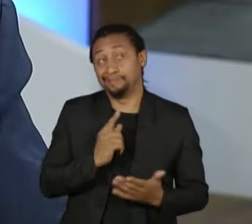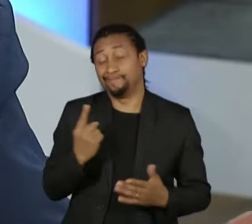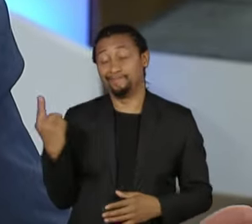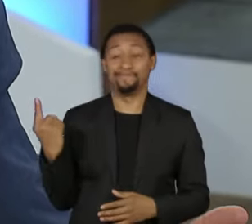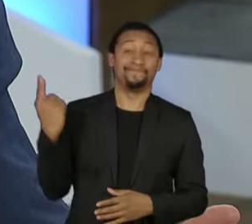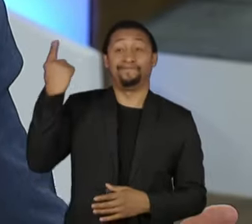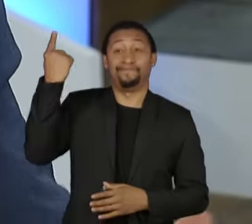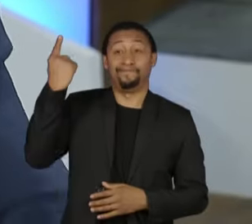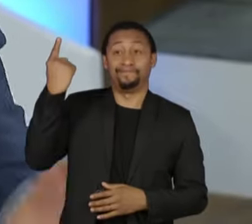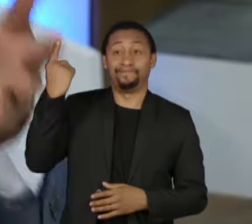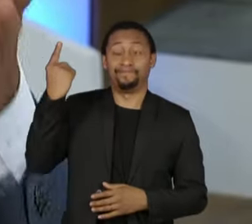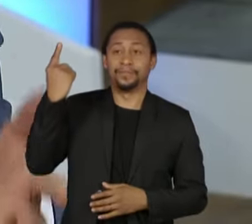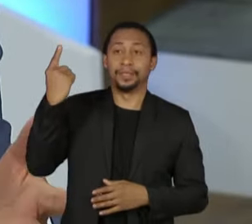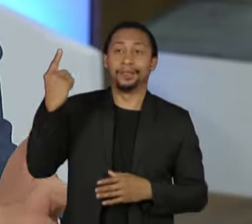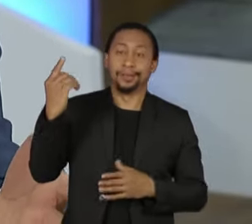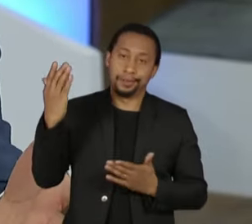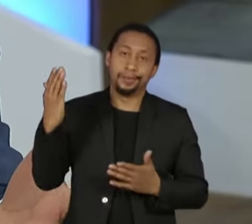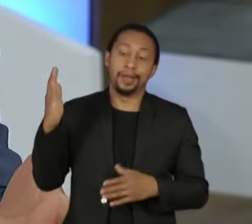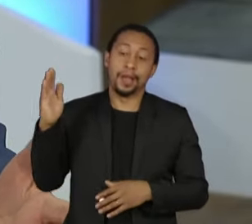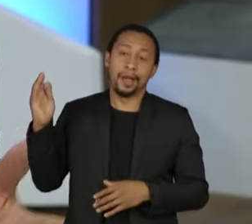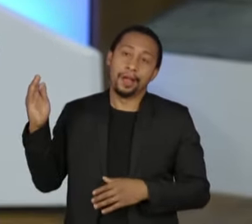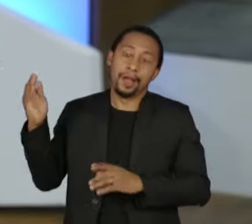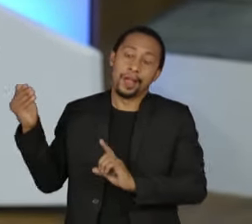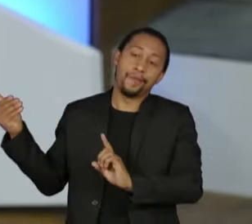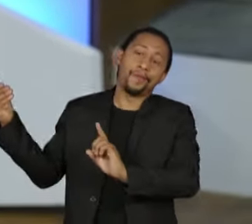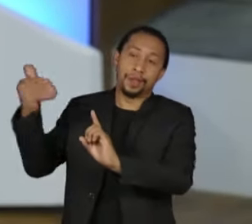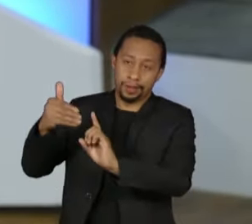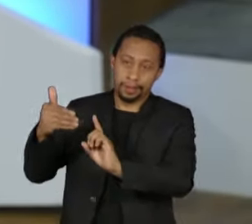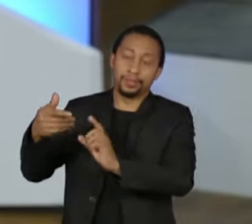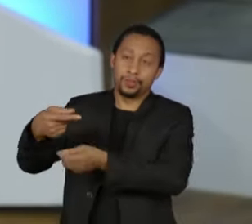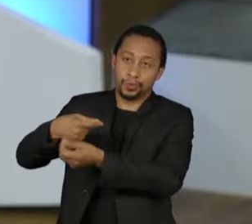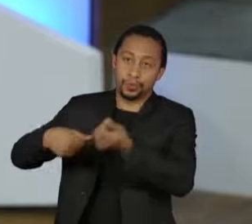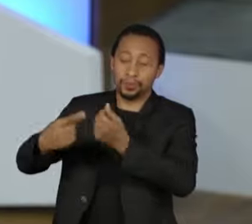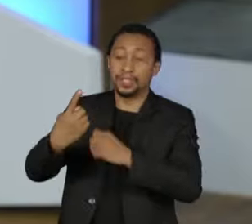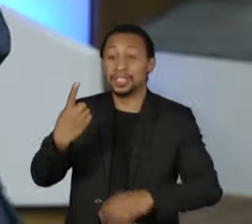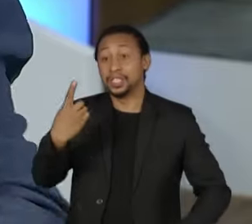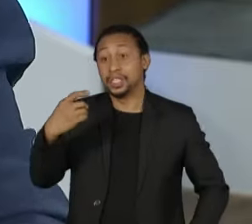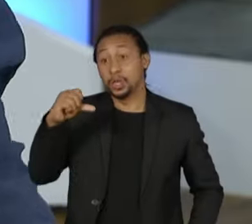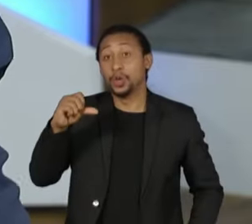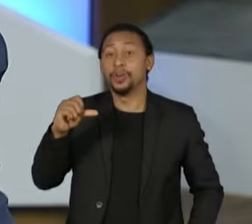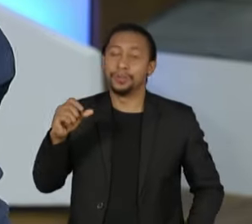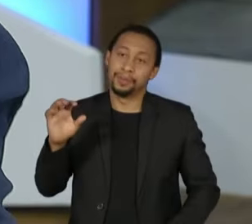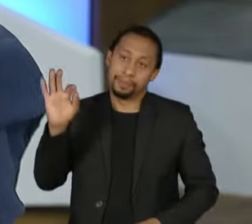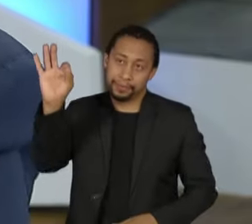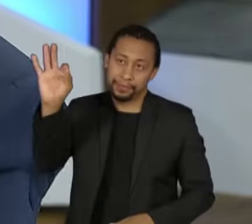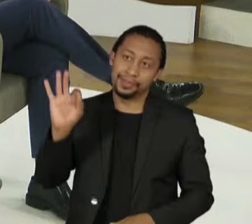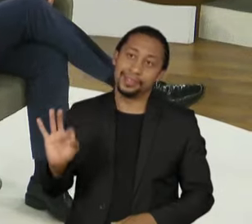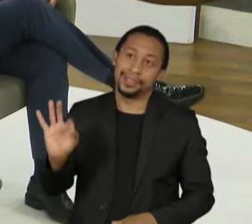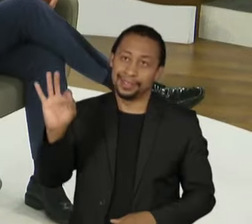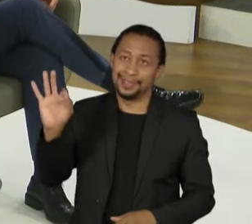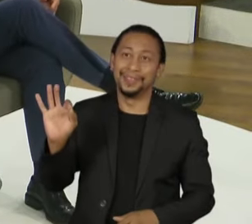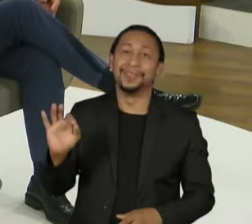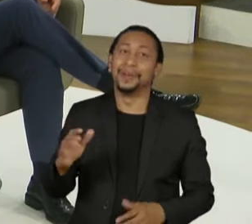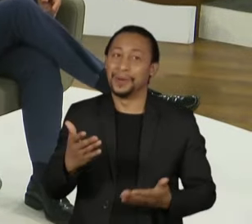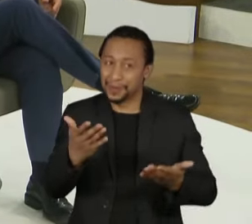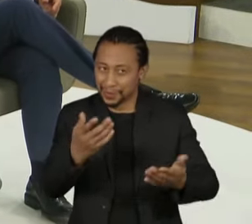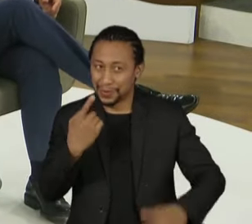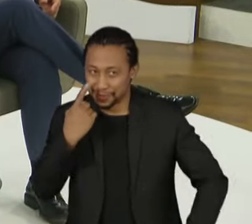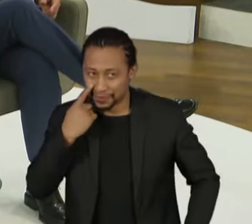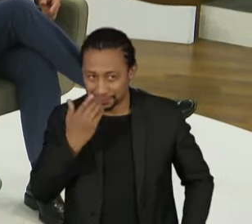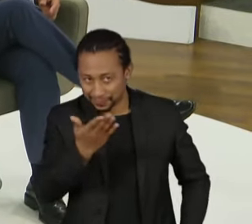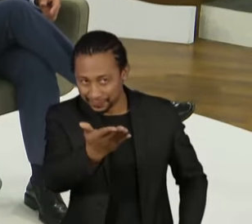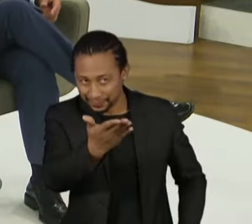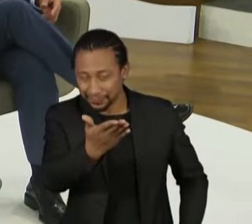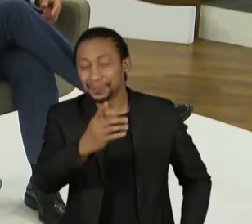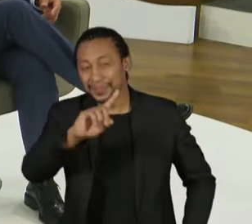do mercado, um primário de 19% e 19% vamos fechar. Nós estamos aqui hoje, você vai me convidar aqui no final de